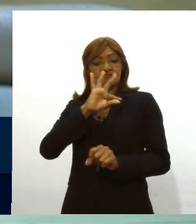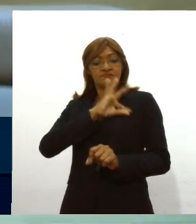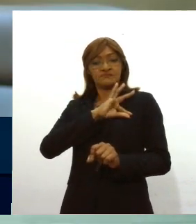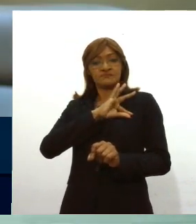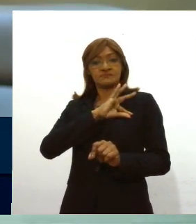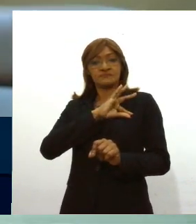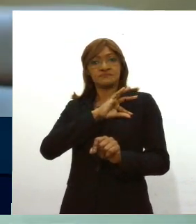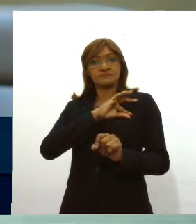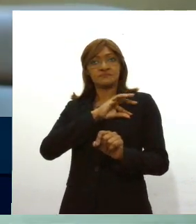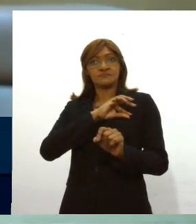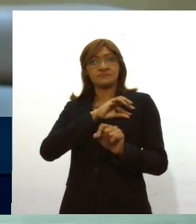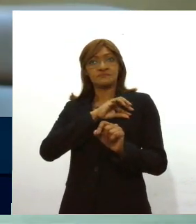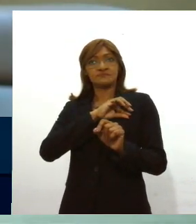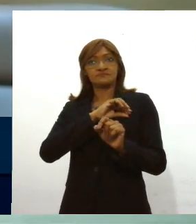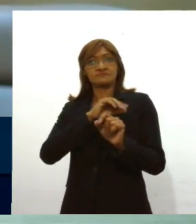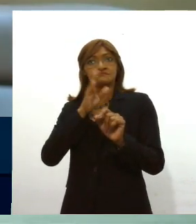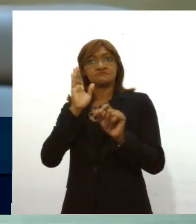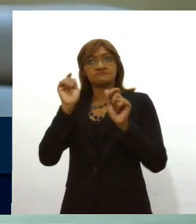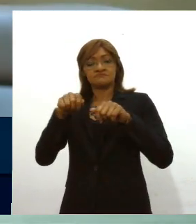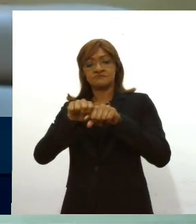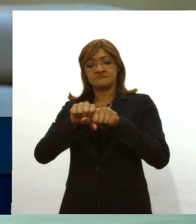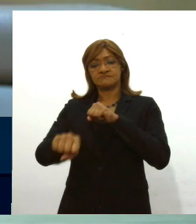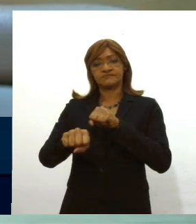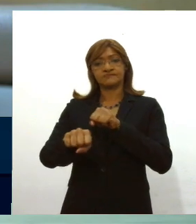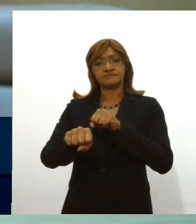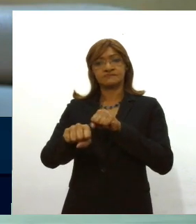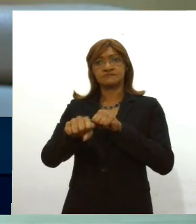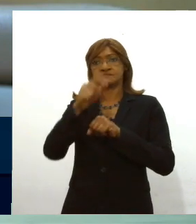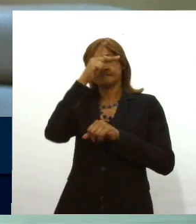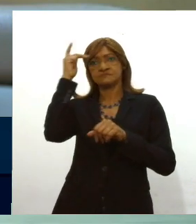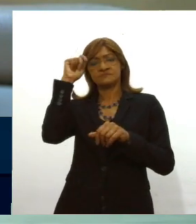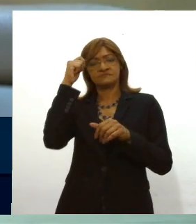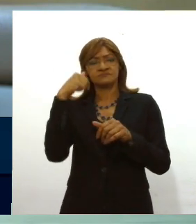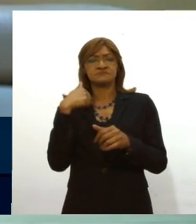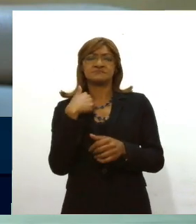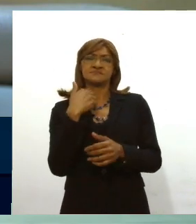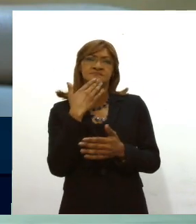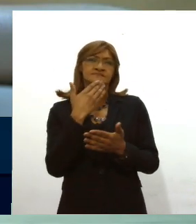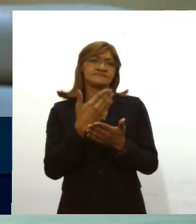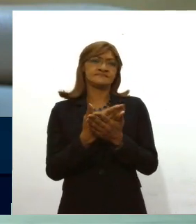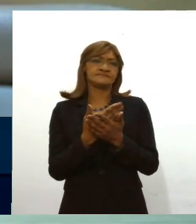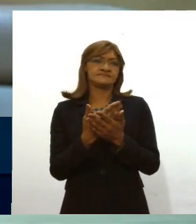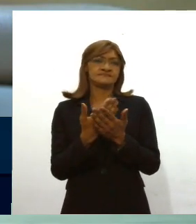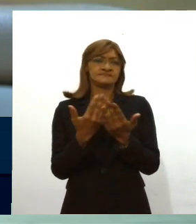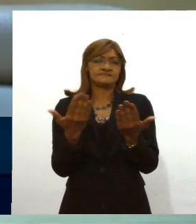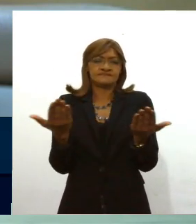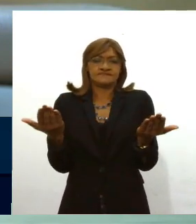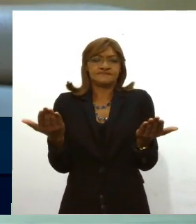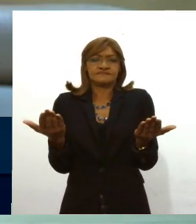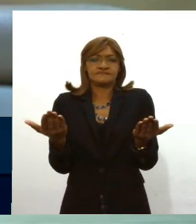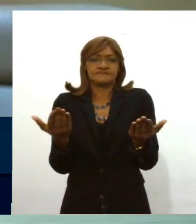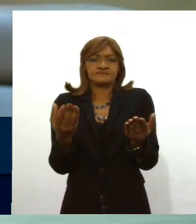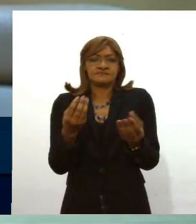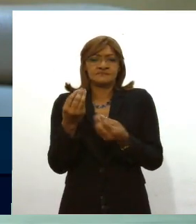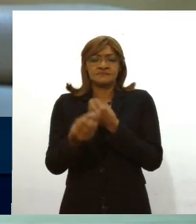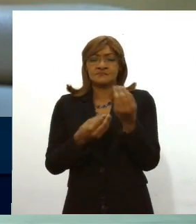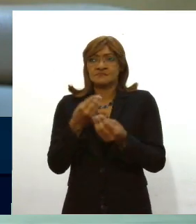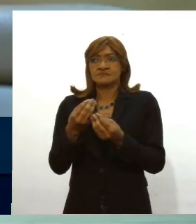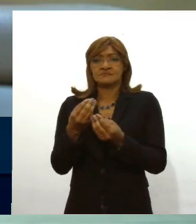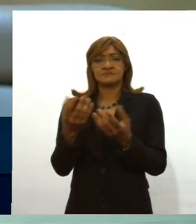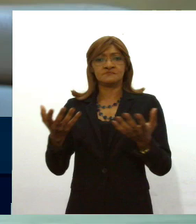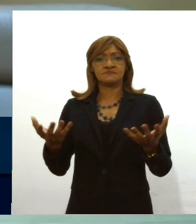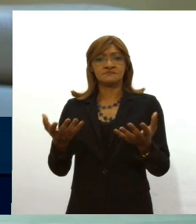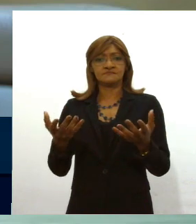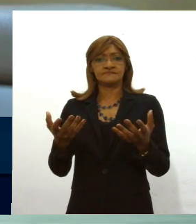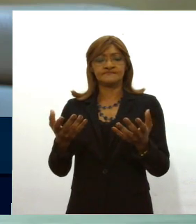É impressionante o que me me deixa assim sabe, estarrecido. Por um